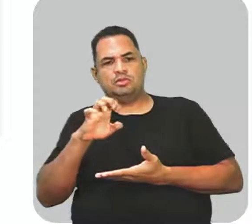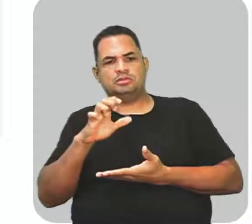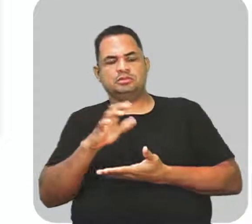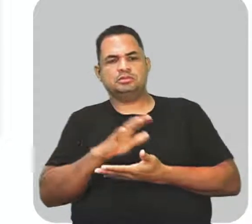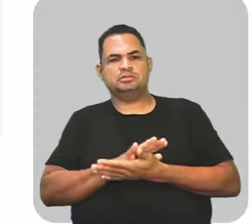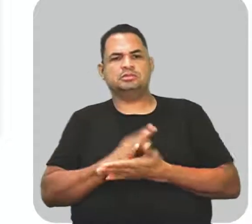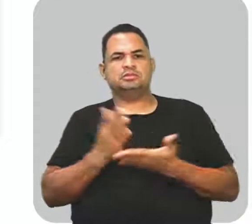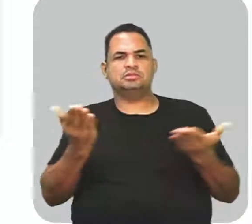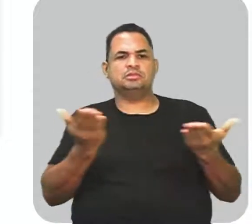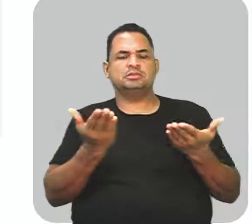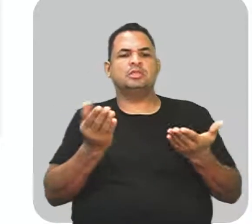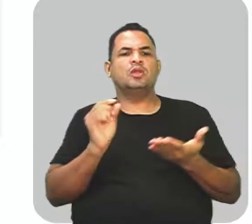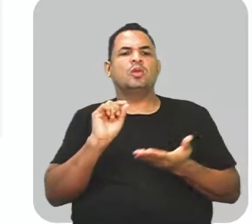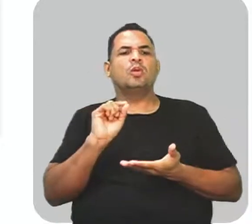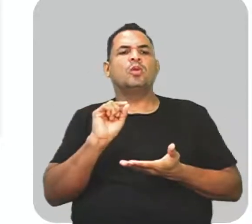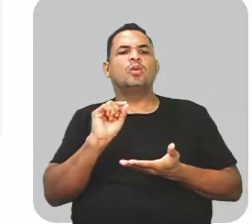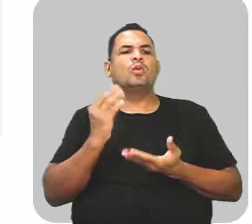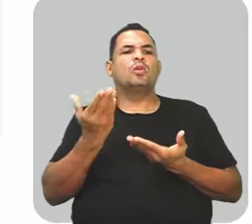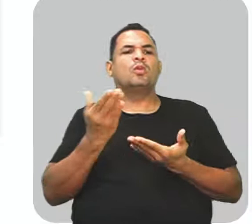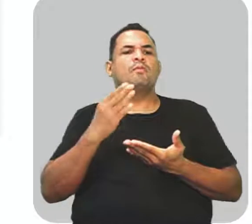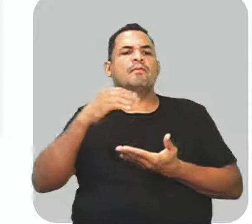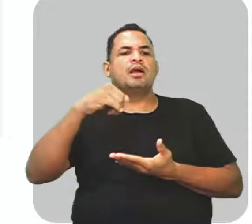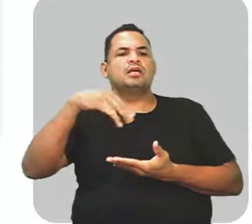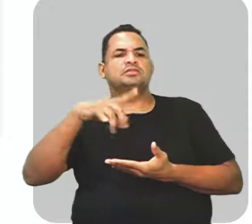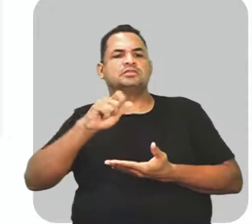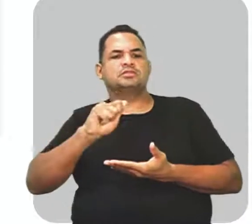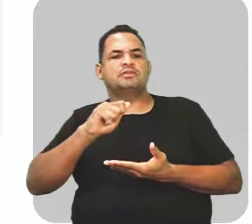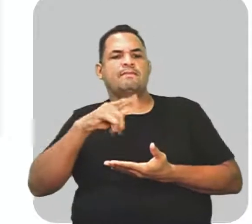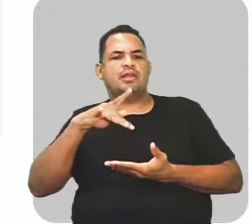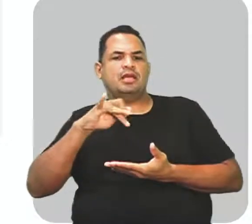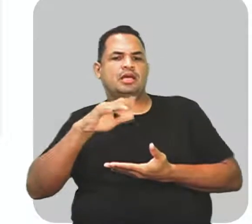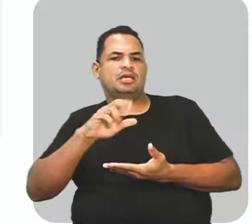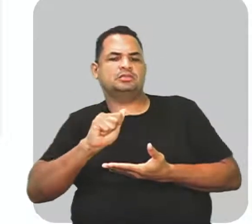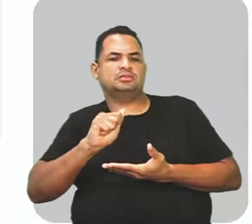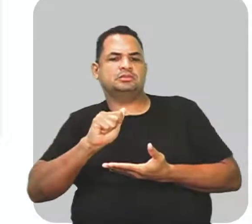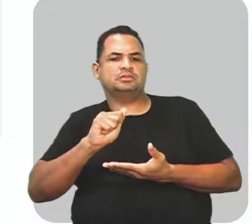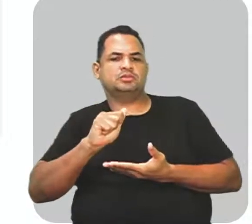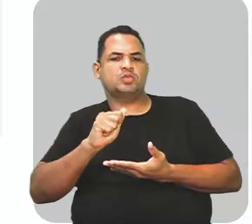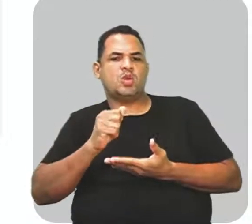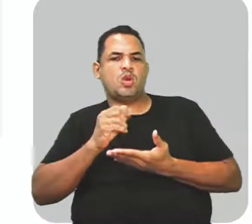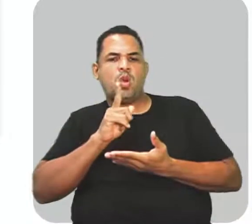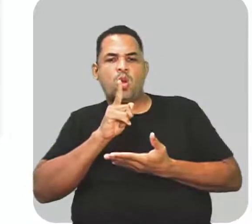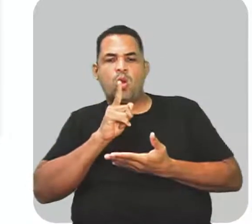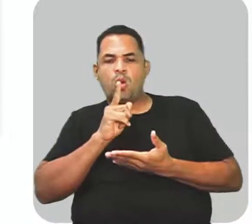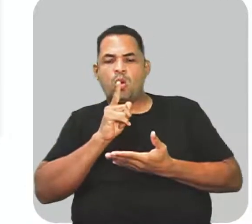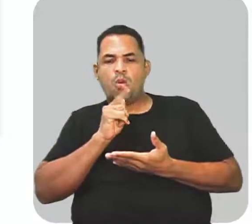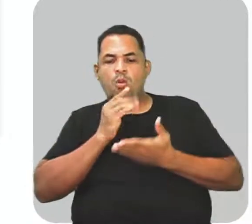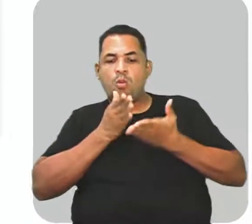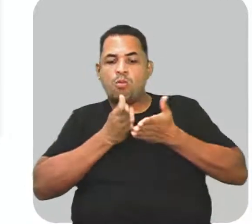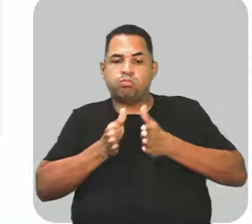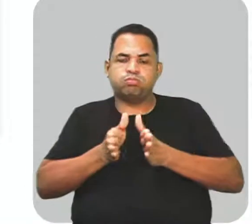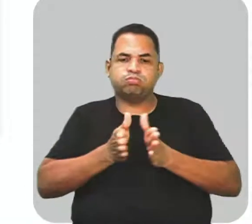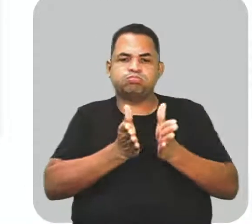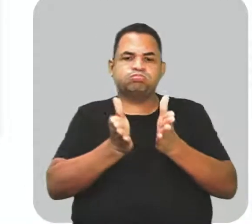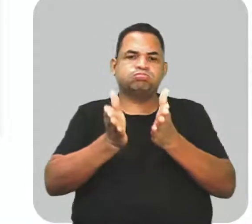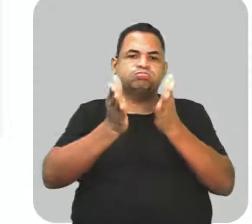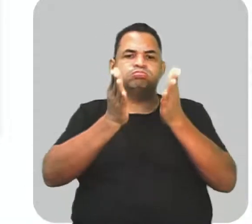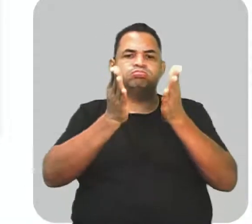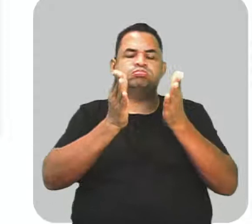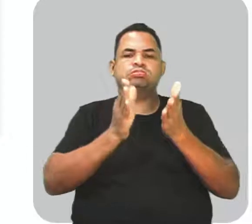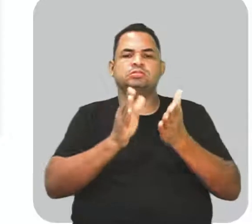Vamos ver aqui como seria. As margens plácidas do Ipiranga ouviram o brado